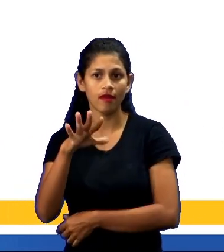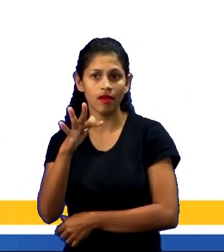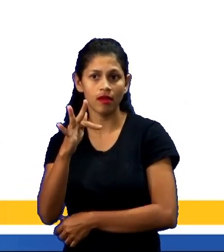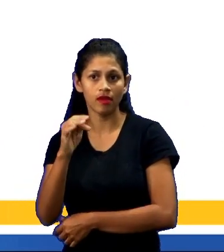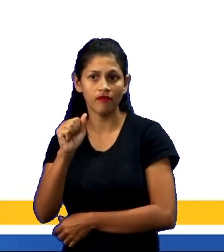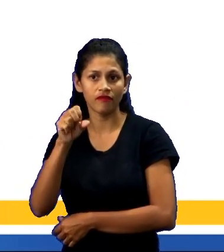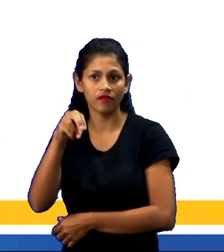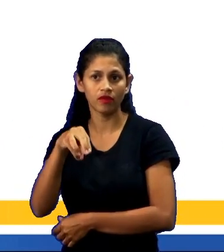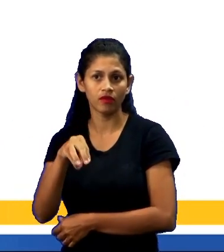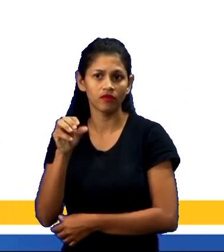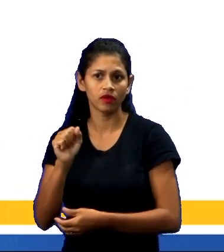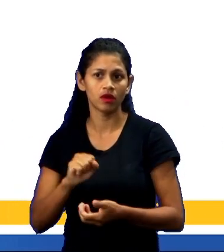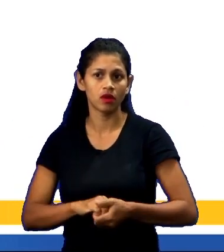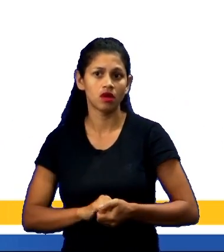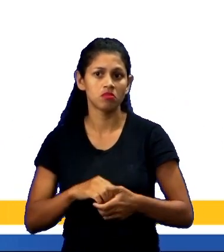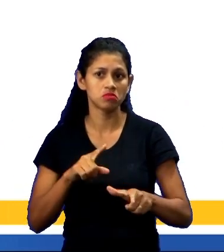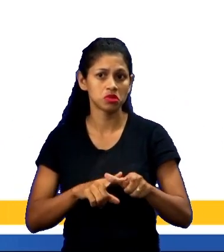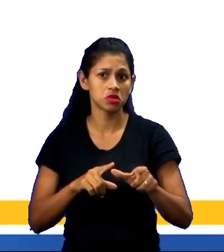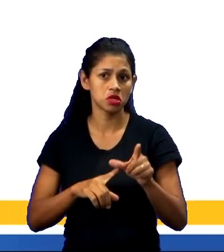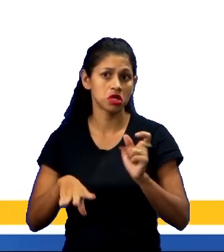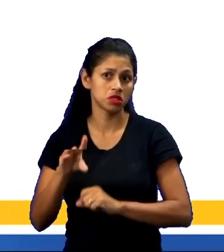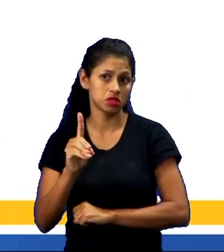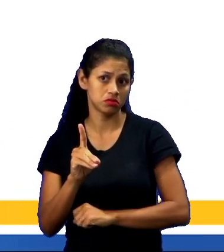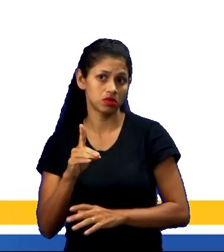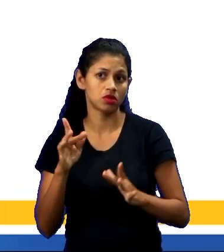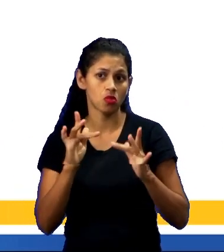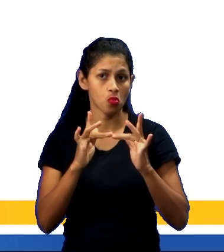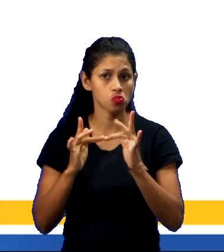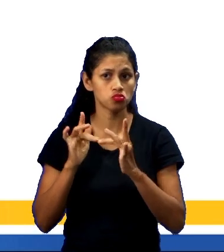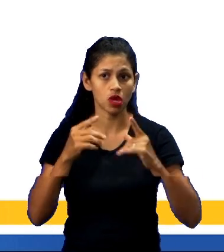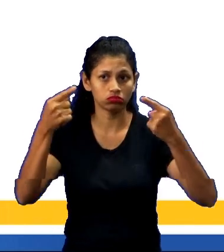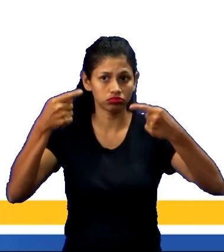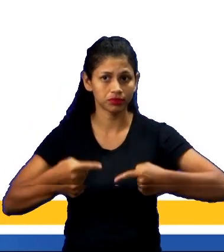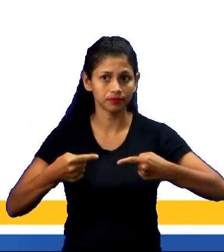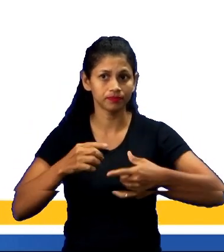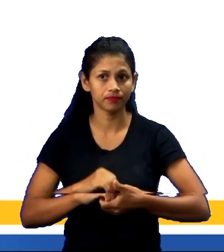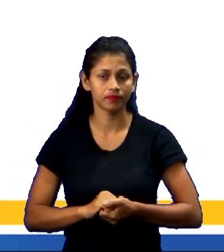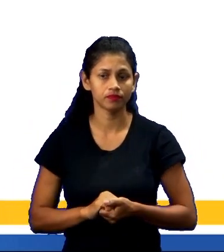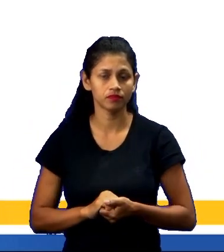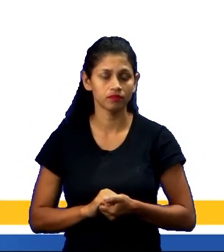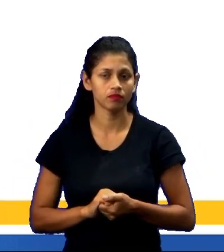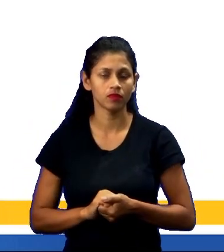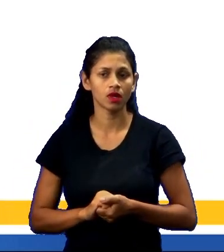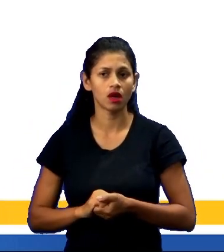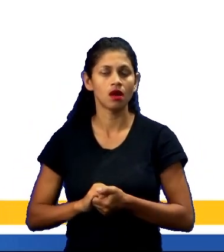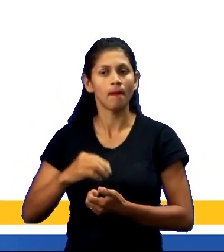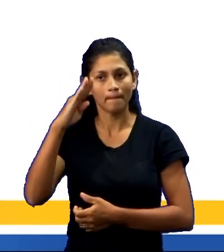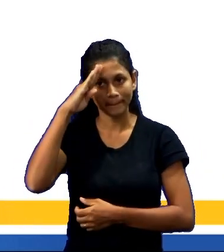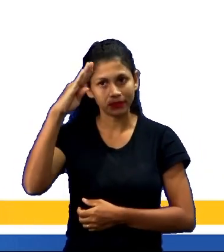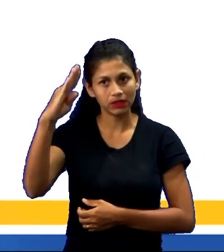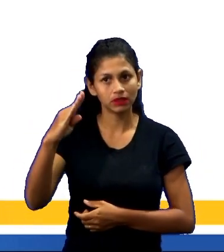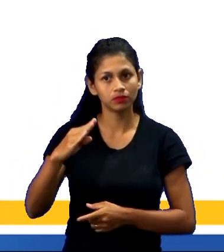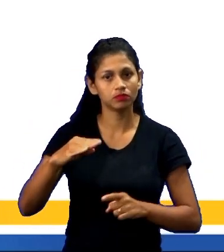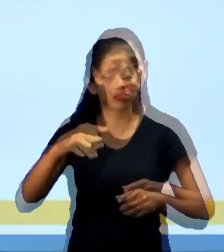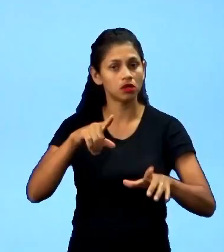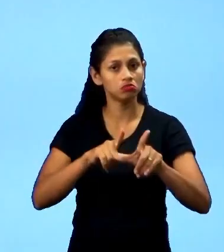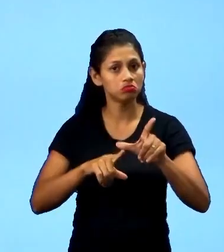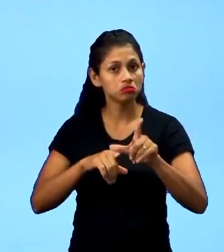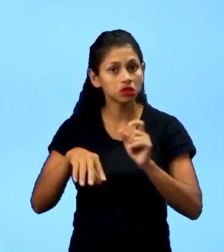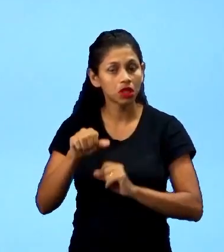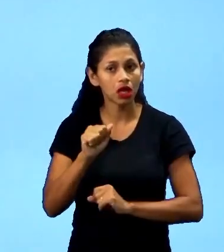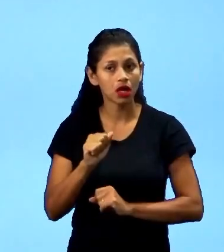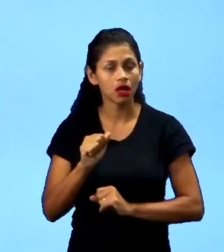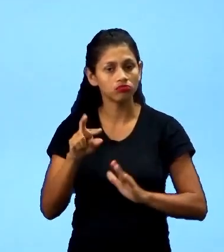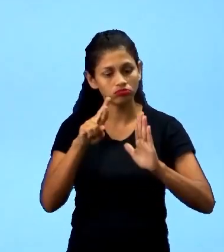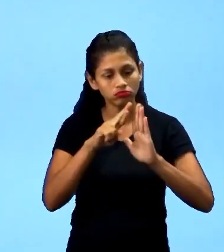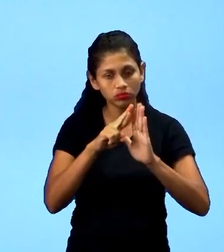contato e disputa. Essa aqui estava muito fácil, porque eu frisei bastante que o aspecto principal dos esportes é a regulamentação e